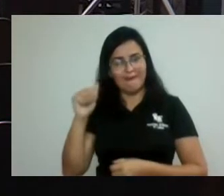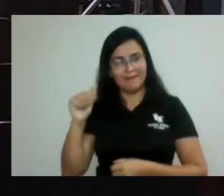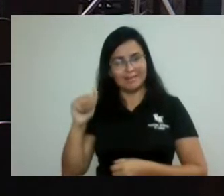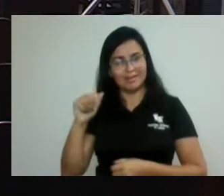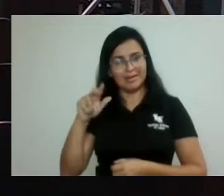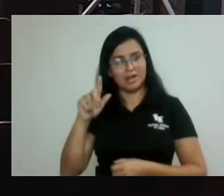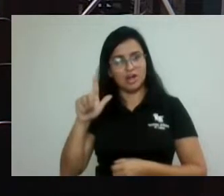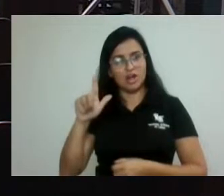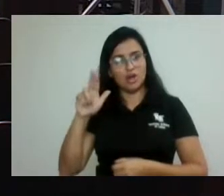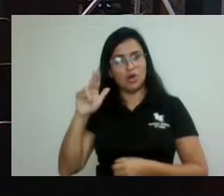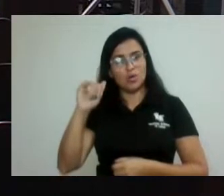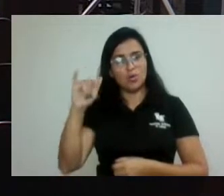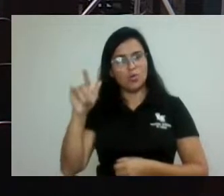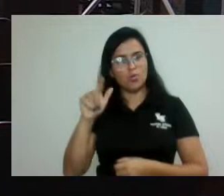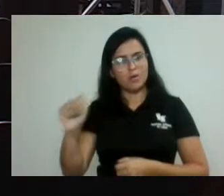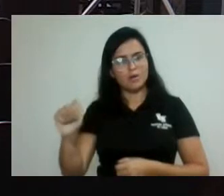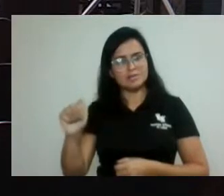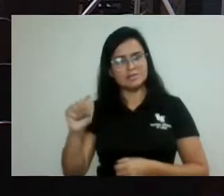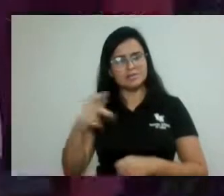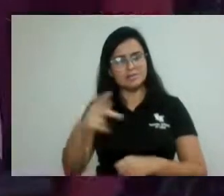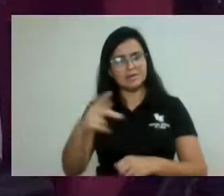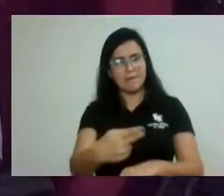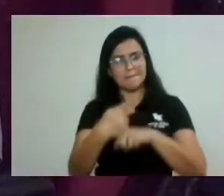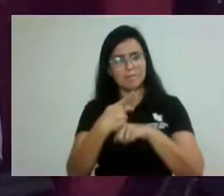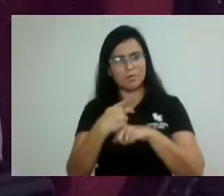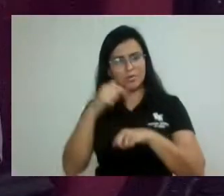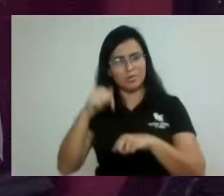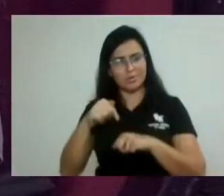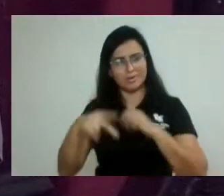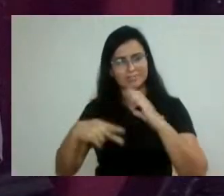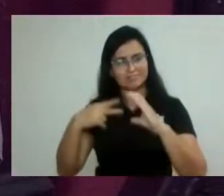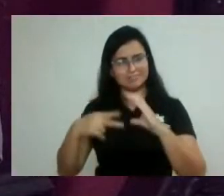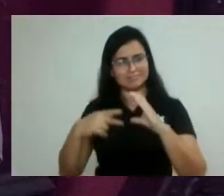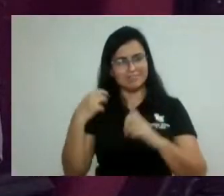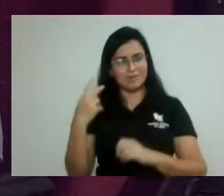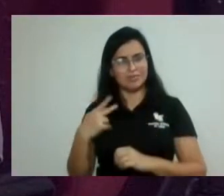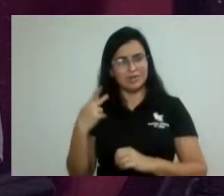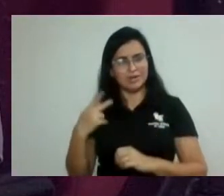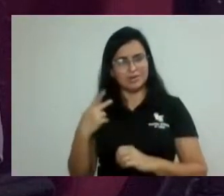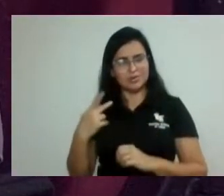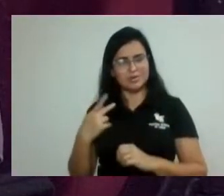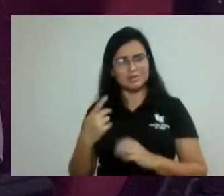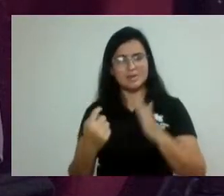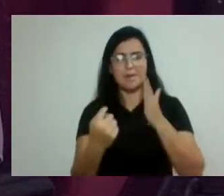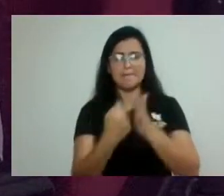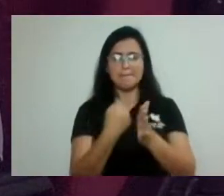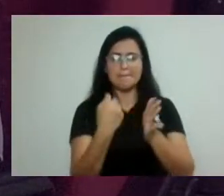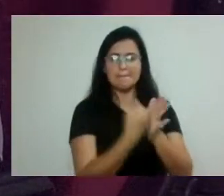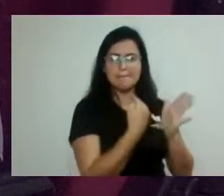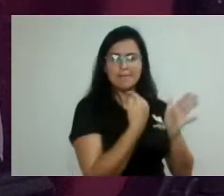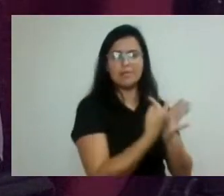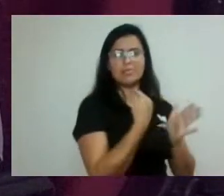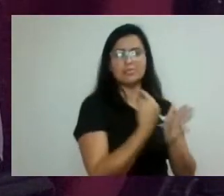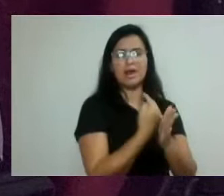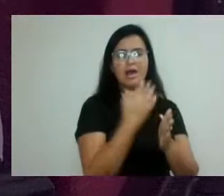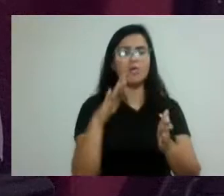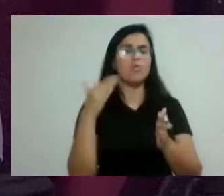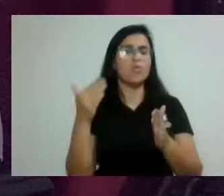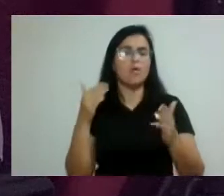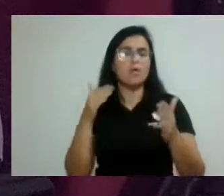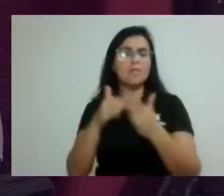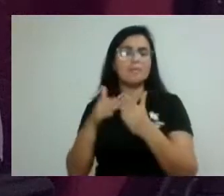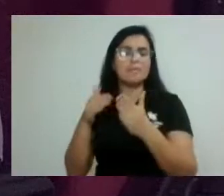perguntar quais eram as dificuldades, o que poderia... Porque a gestão, nós estamos aqui, vereadores e